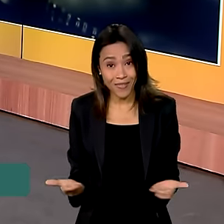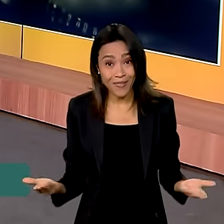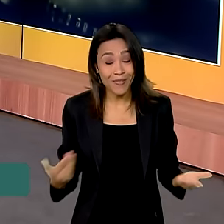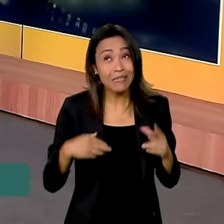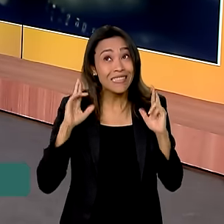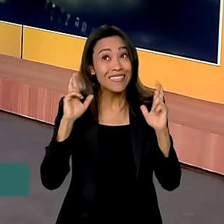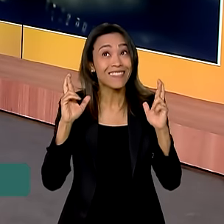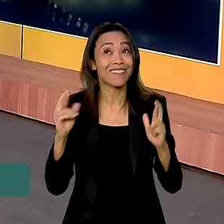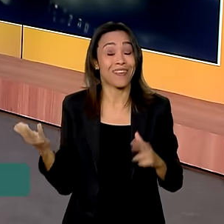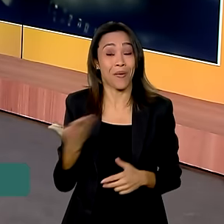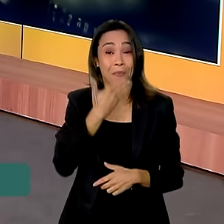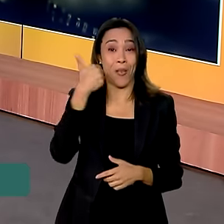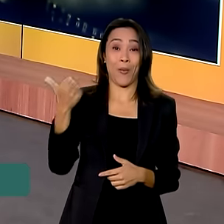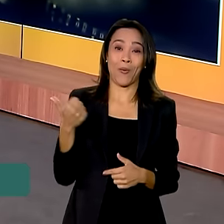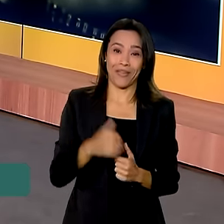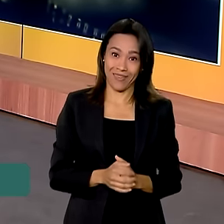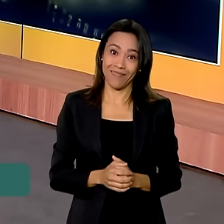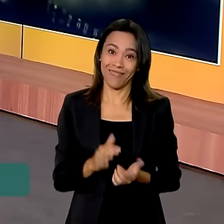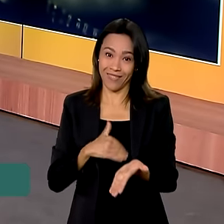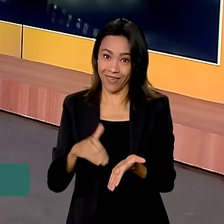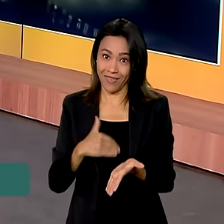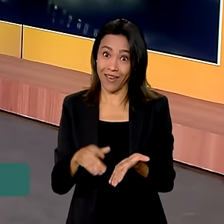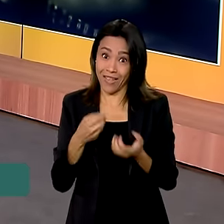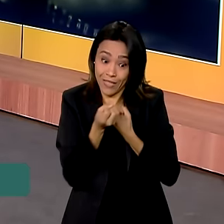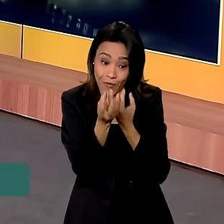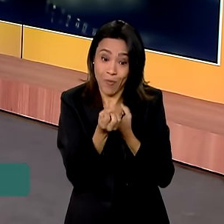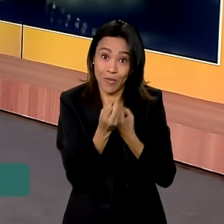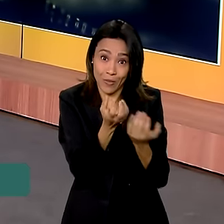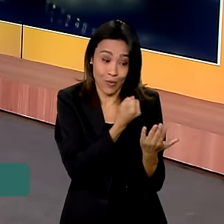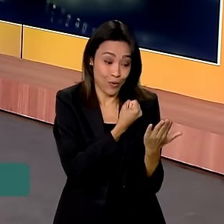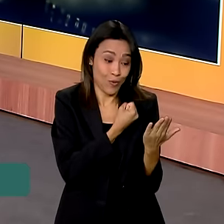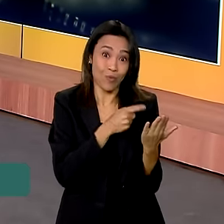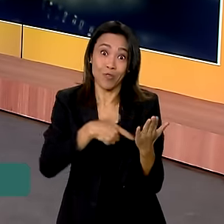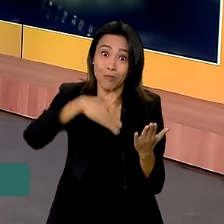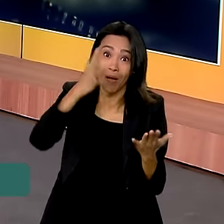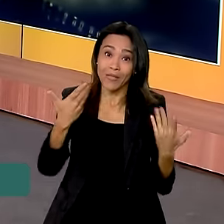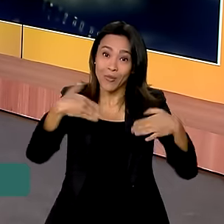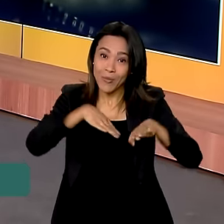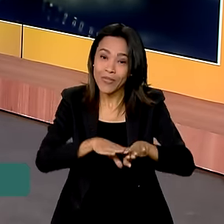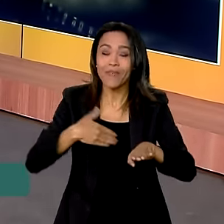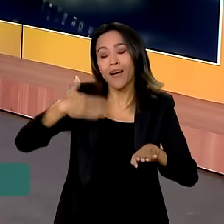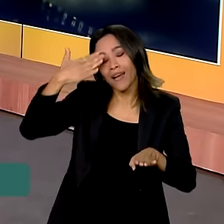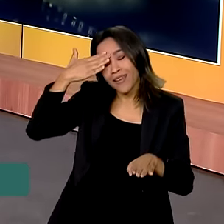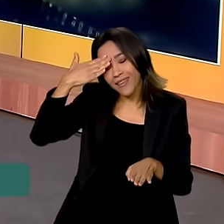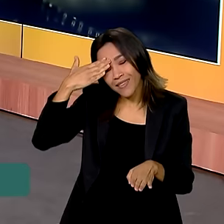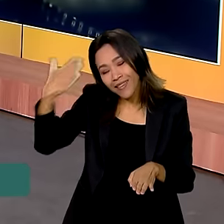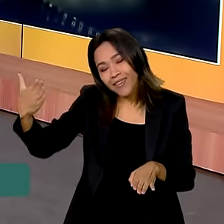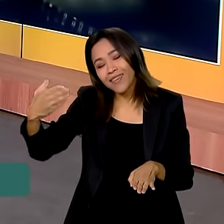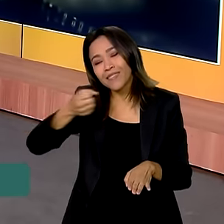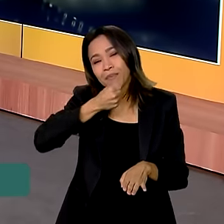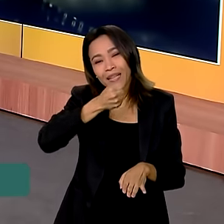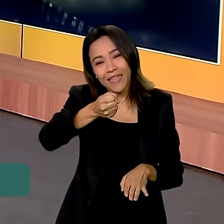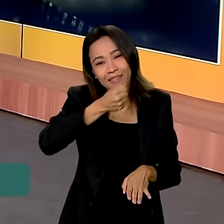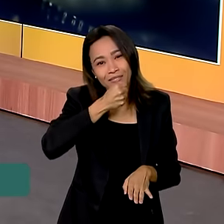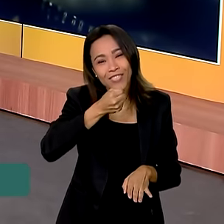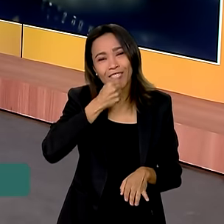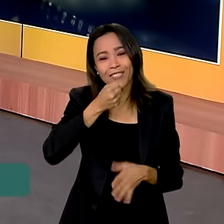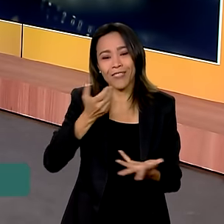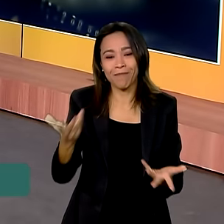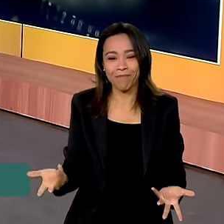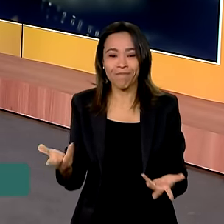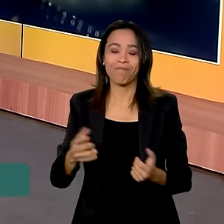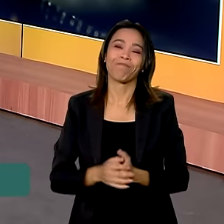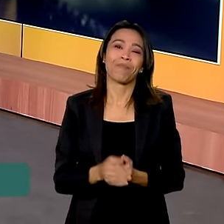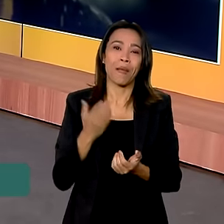melhore, né, secretária, esses índices aí de mais inclusão. Agradeço a gentileza da entrevista. Perdemos o contato,